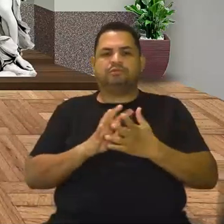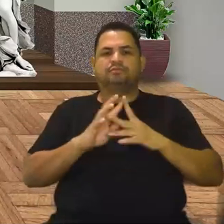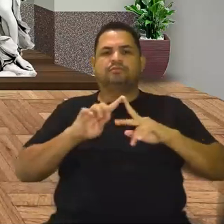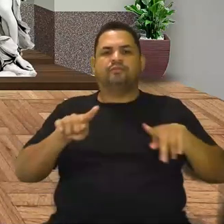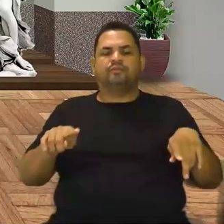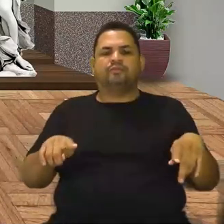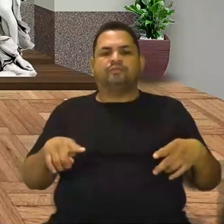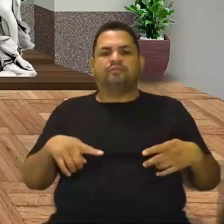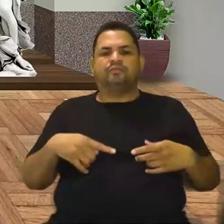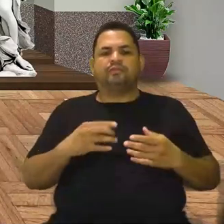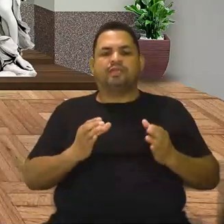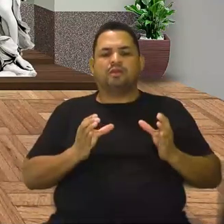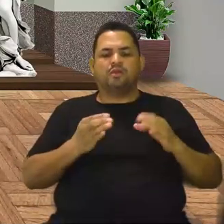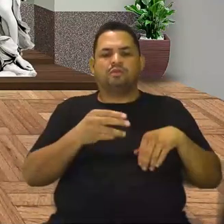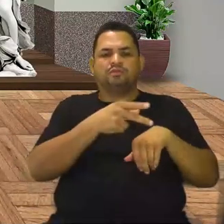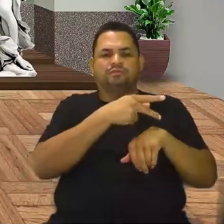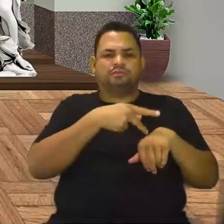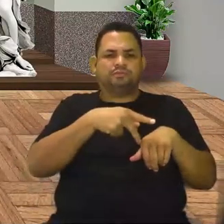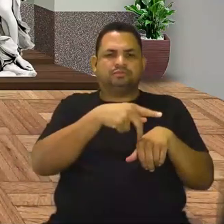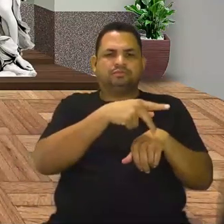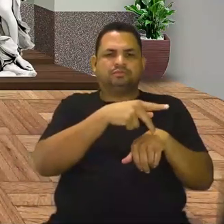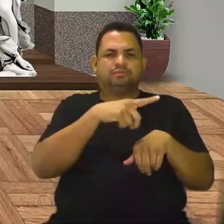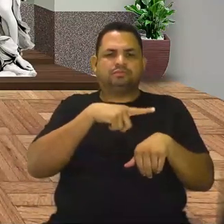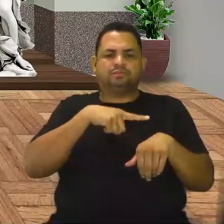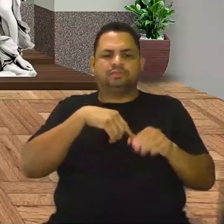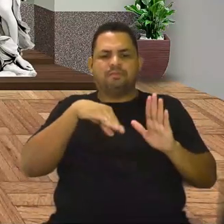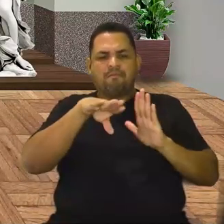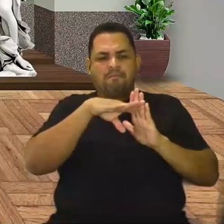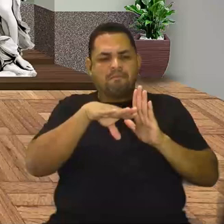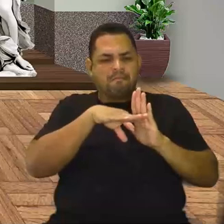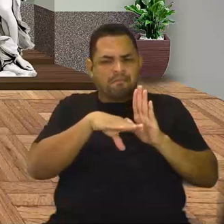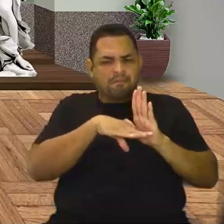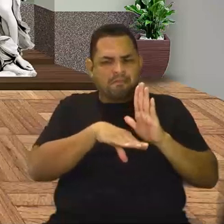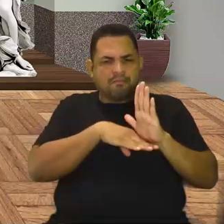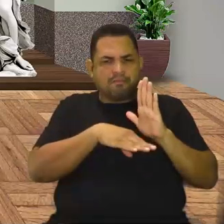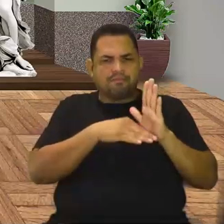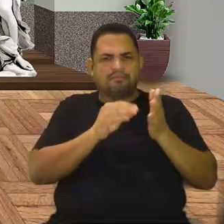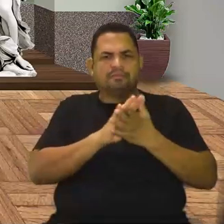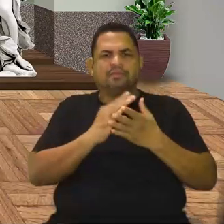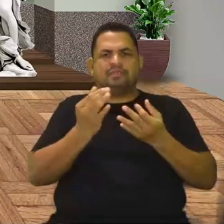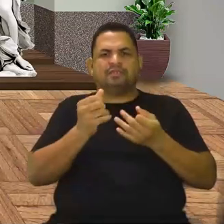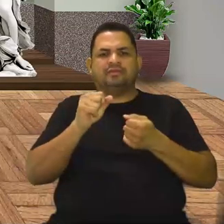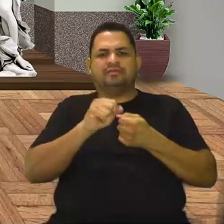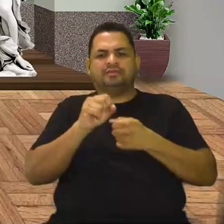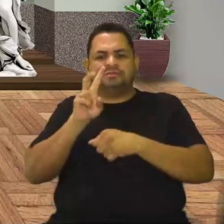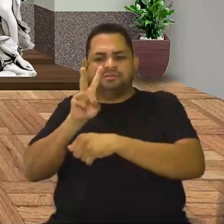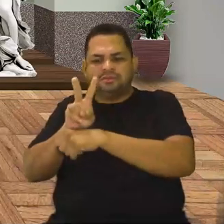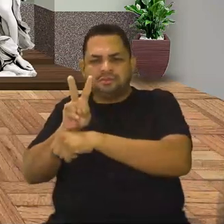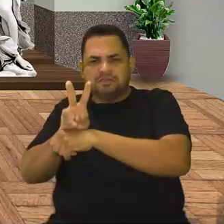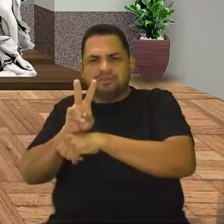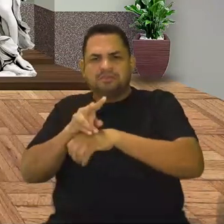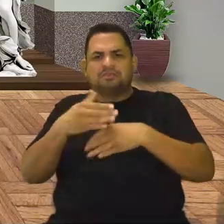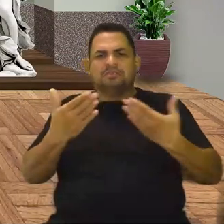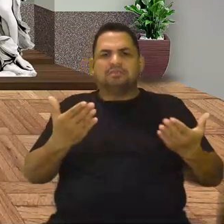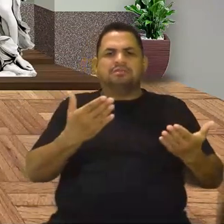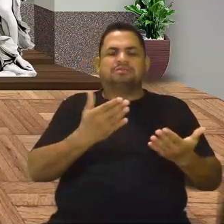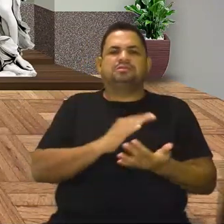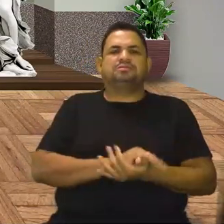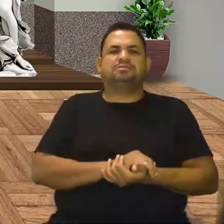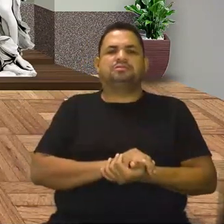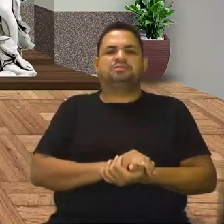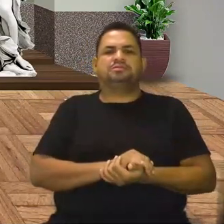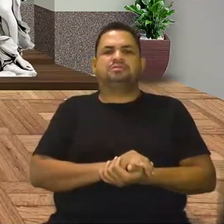Mas a Liga das Nações, ela teve algumas cláusulas lá, que dizia que ela iria fazer algumas fiscalizações, que ela